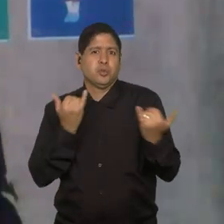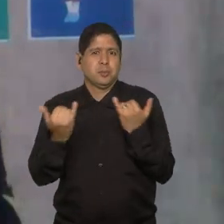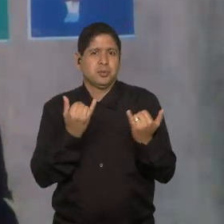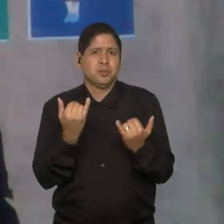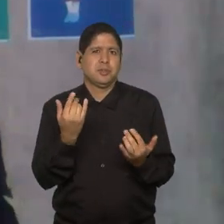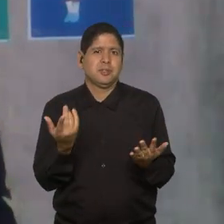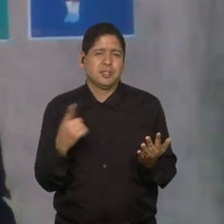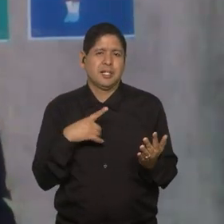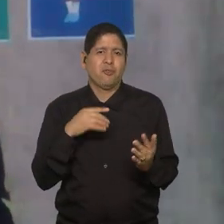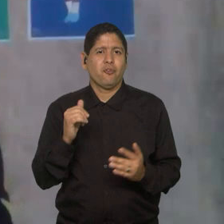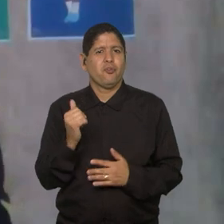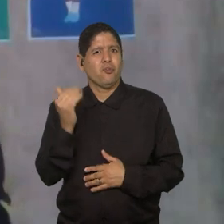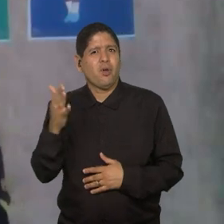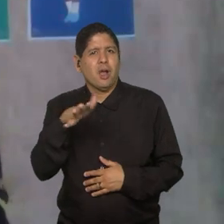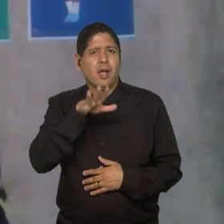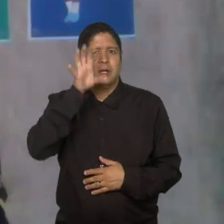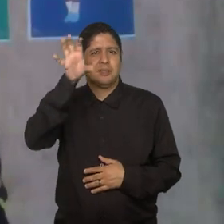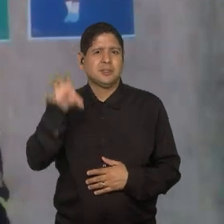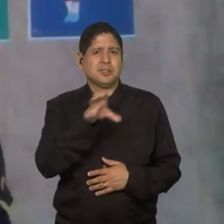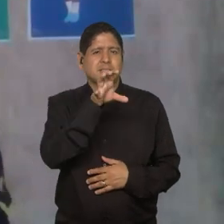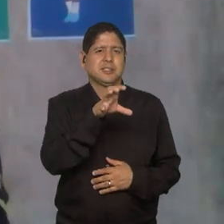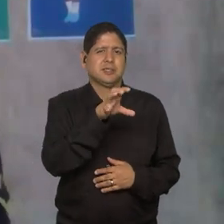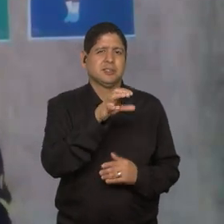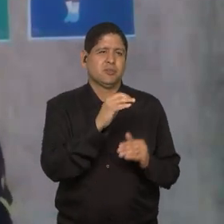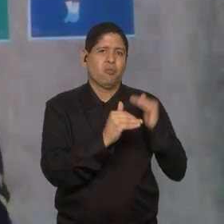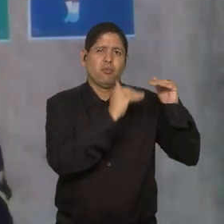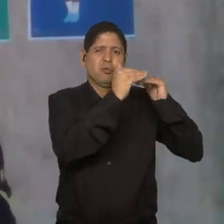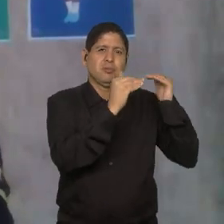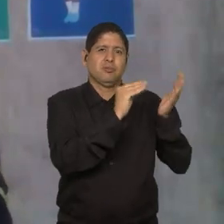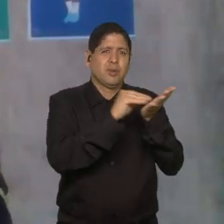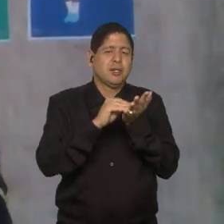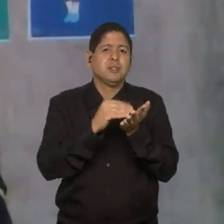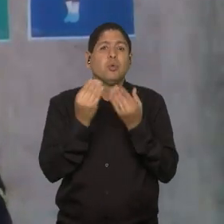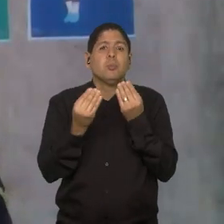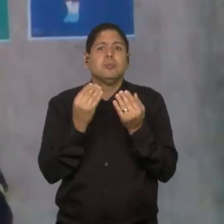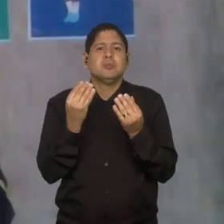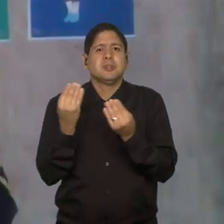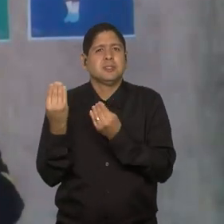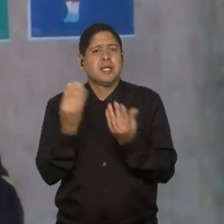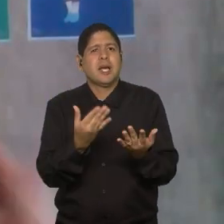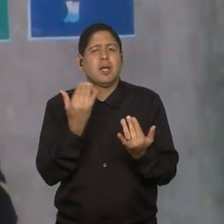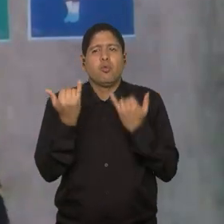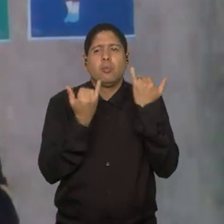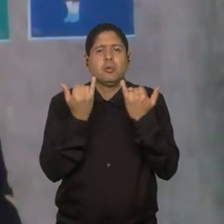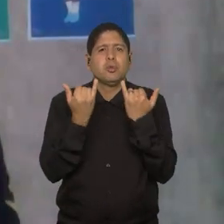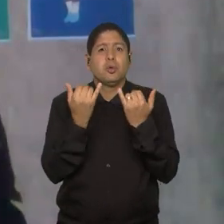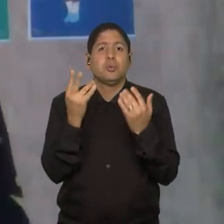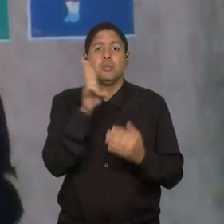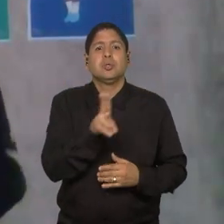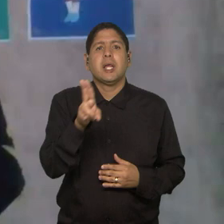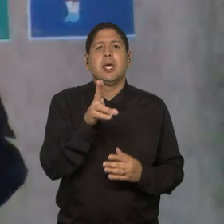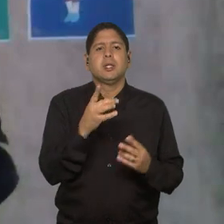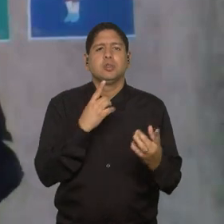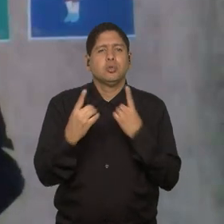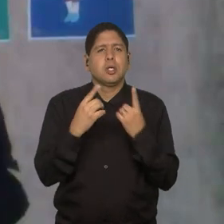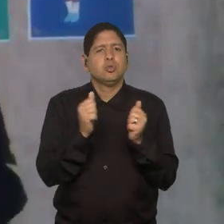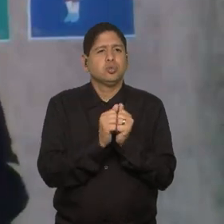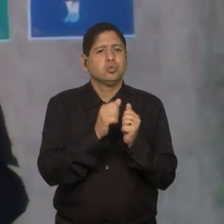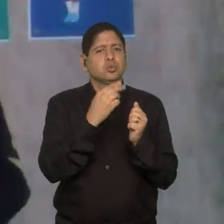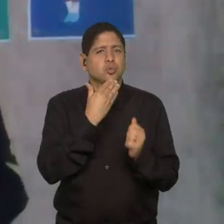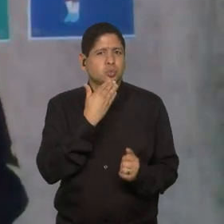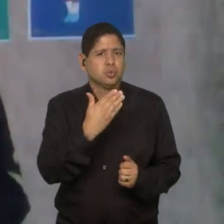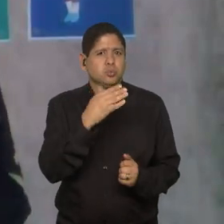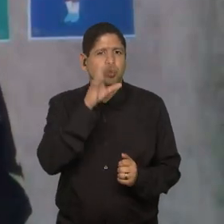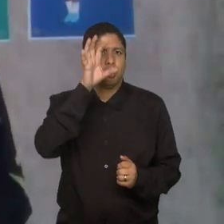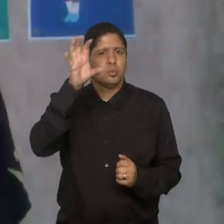principalmente fora dessas regiões mais desenvolvidas e como usar esses dados, né, como conseguir dialogar com os clubes, que no